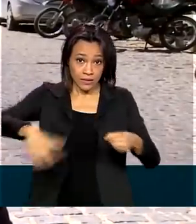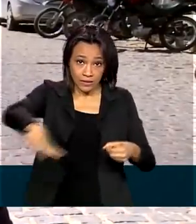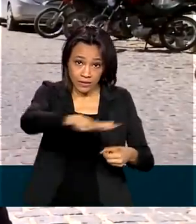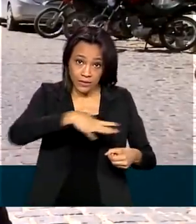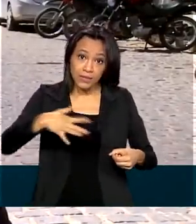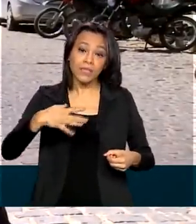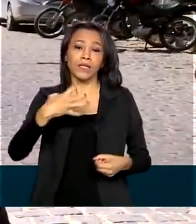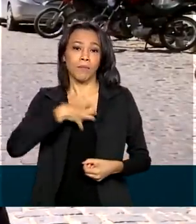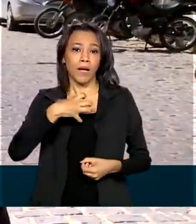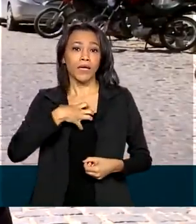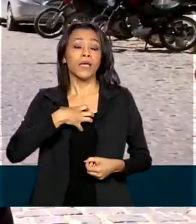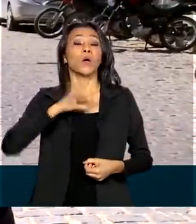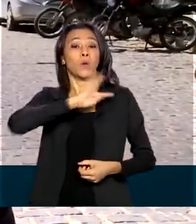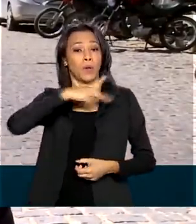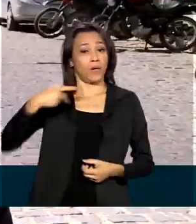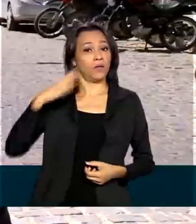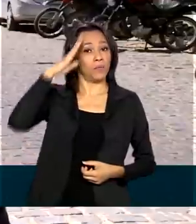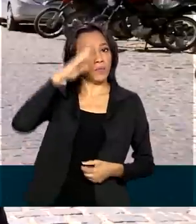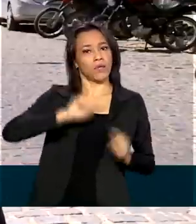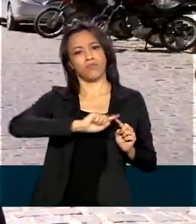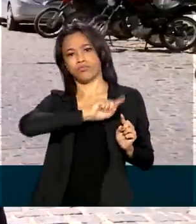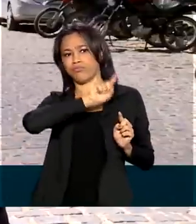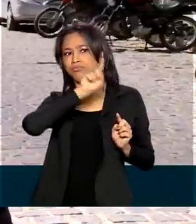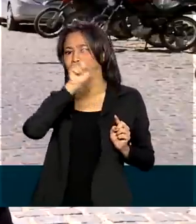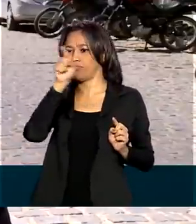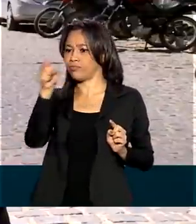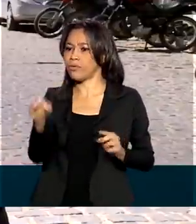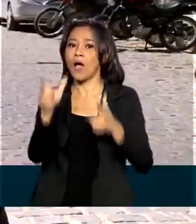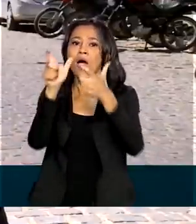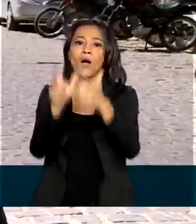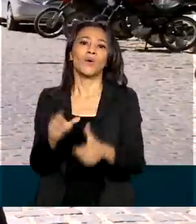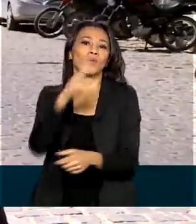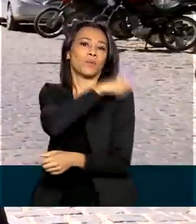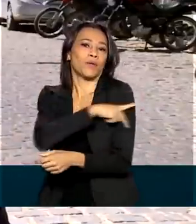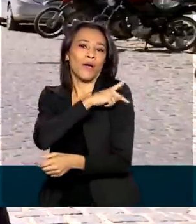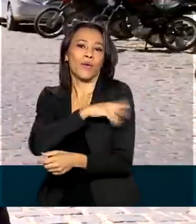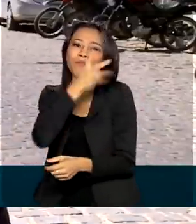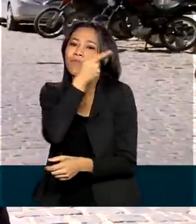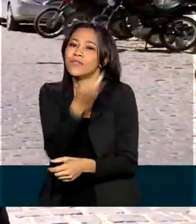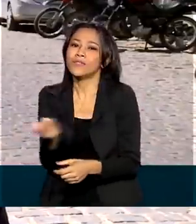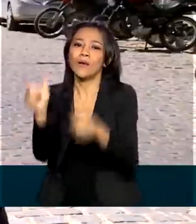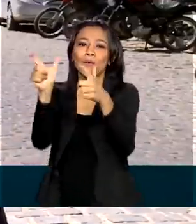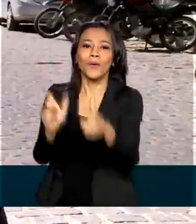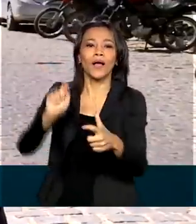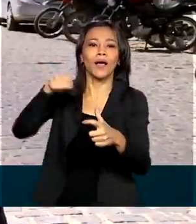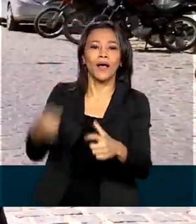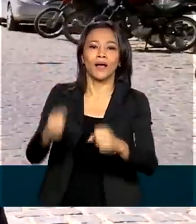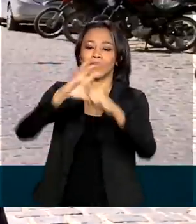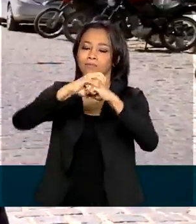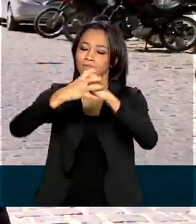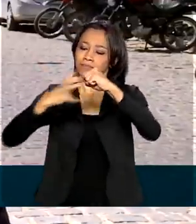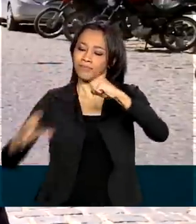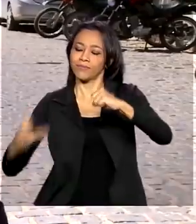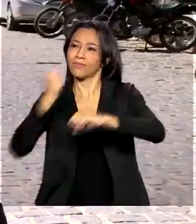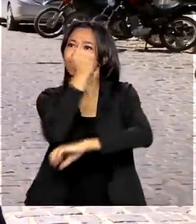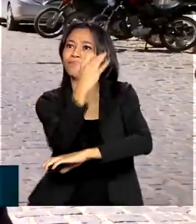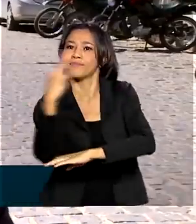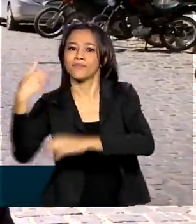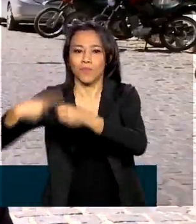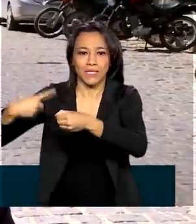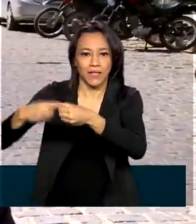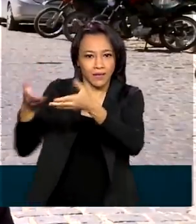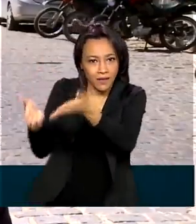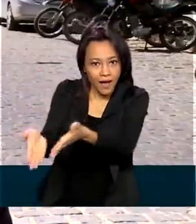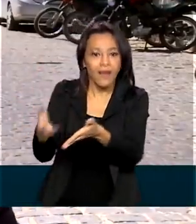Bahia, o presidente Jair Bolsonaro seguiu para o Piauí para visitar o Parque Nacional da Serra da Capivara. E quem